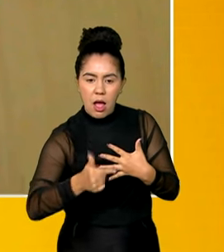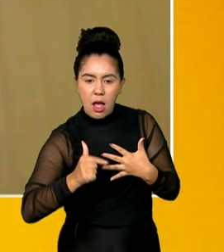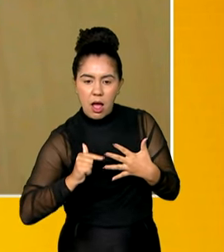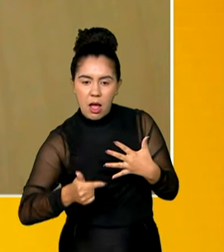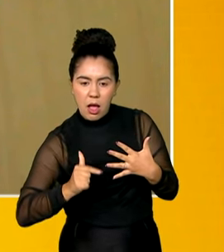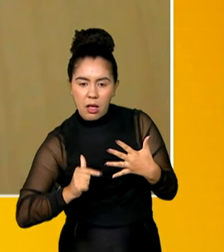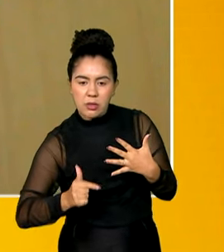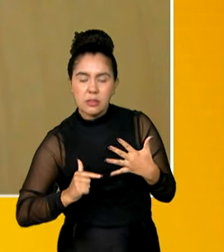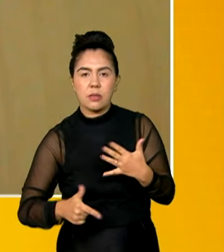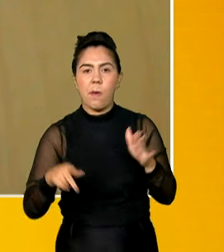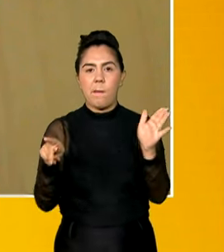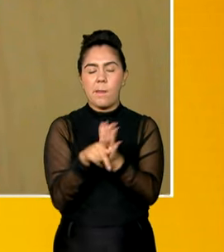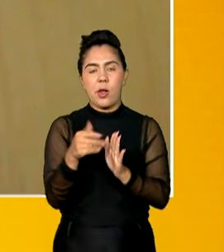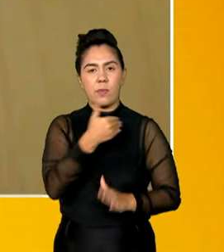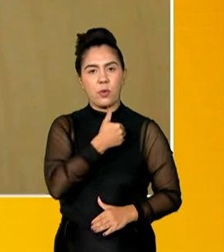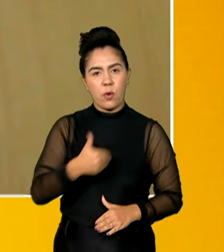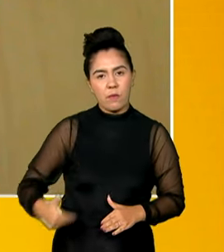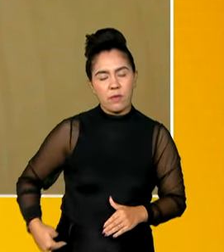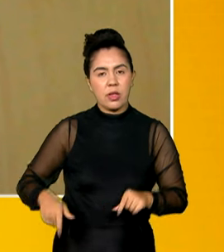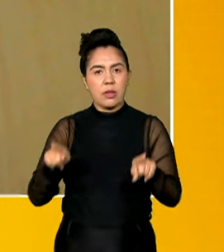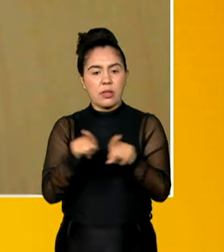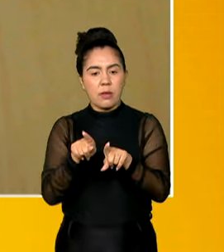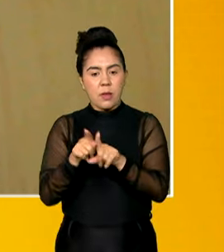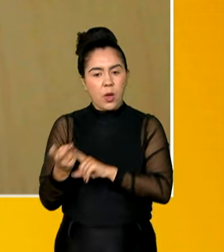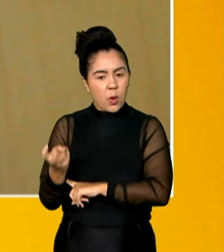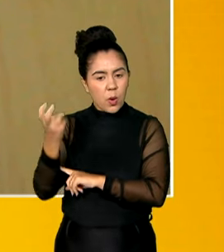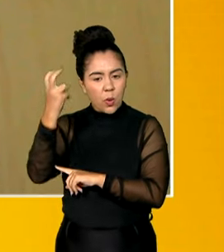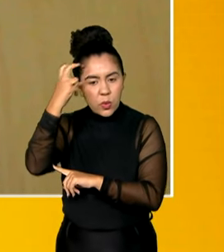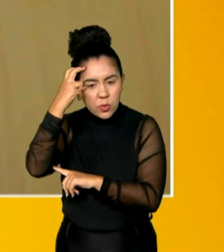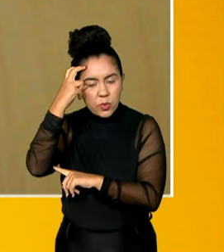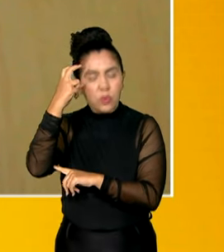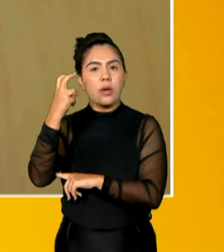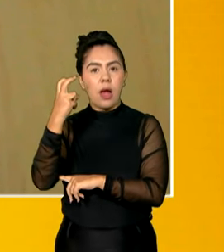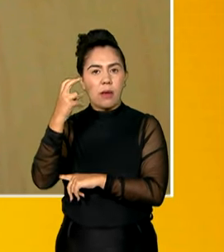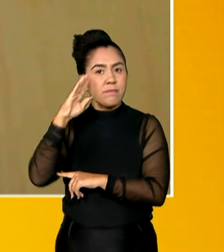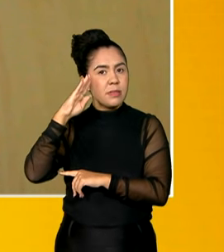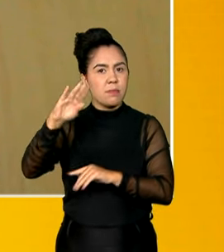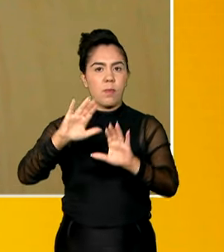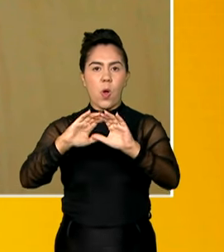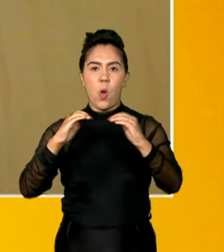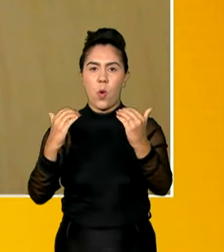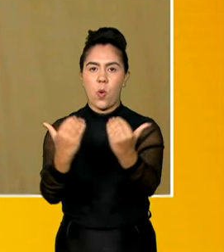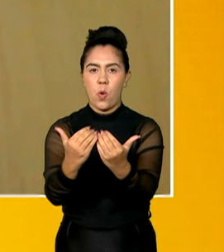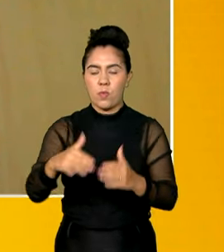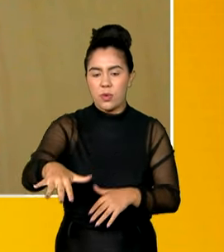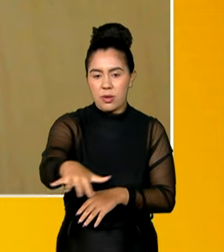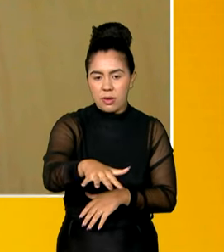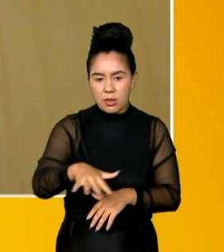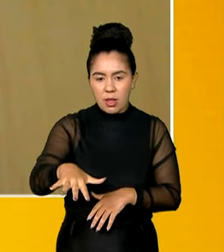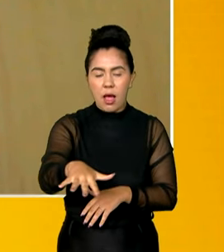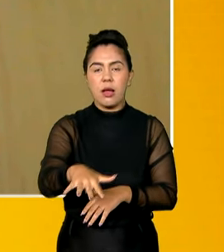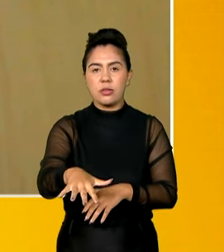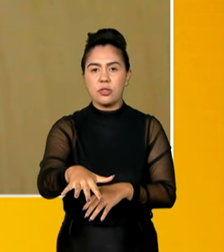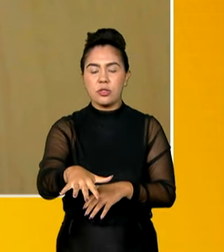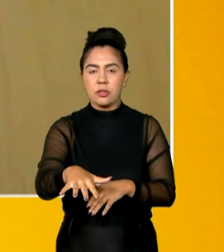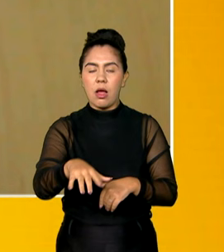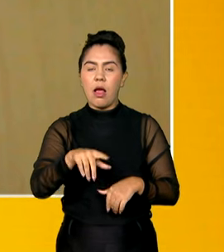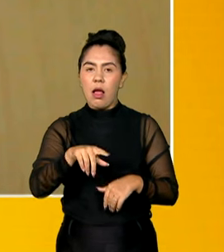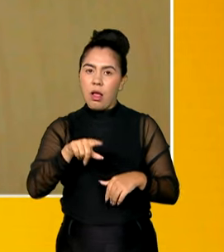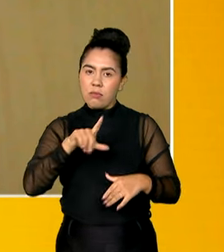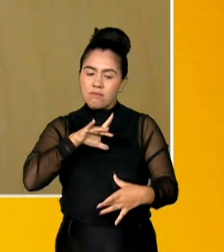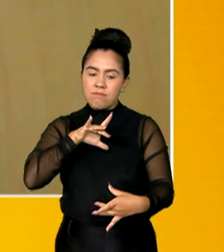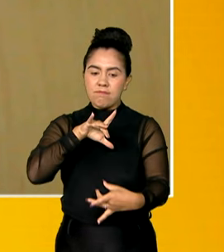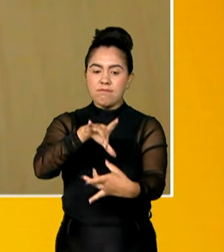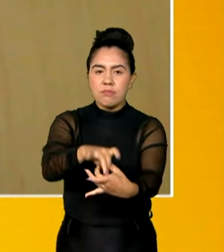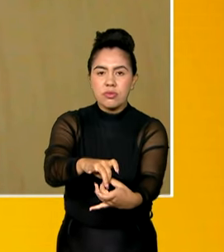não só pelo governo, mas culturais e também na comunidade. Essas ações, elas dialogam diretamente com as